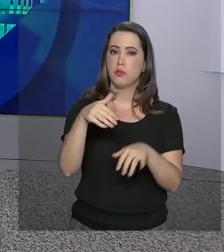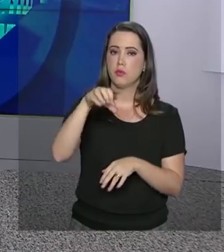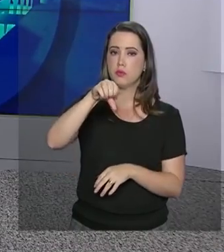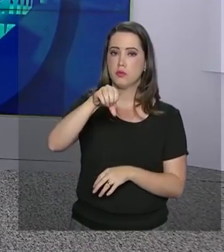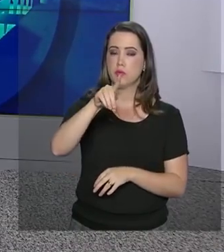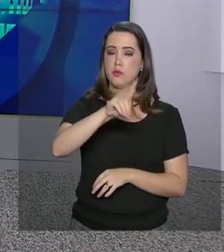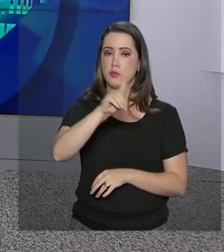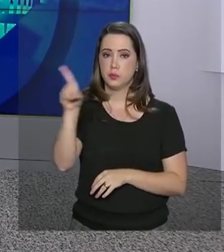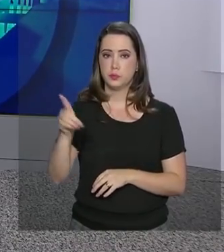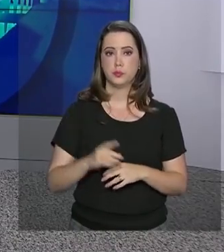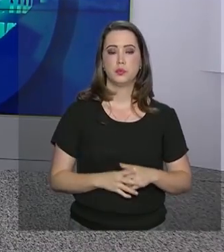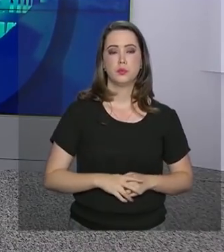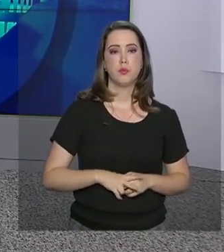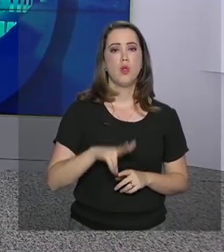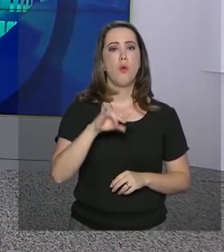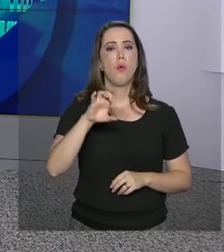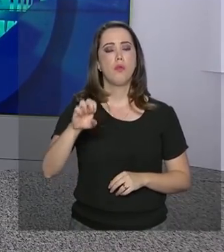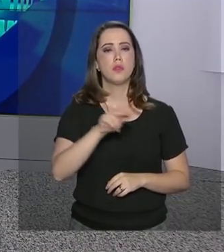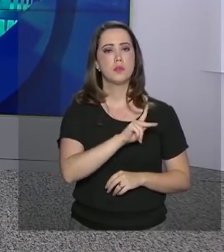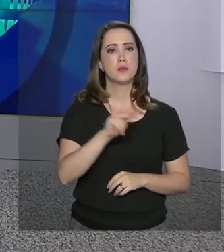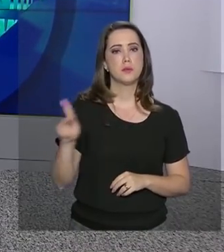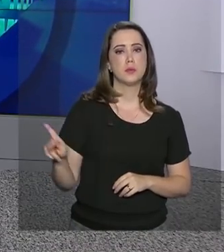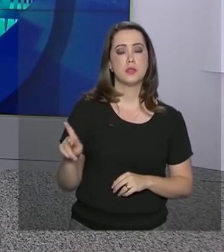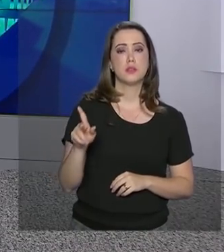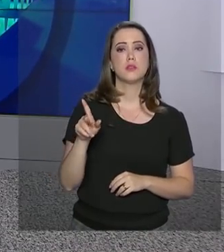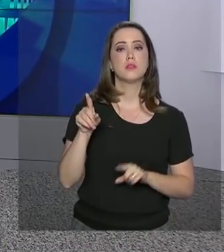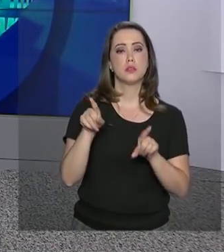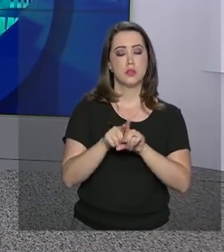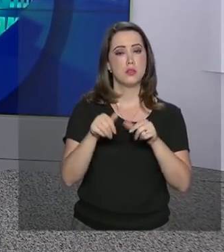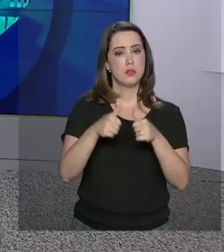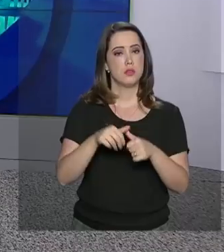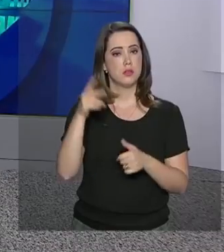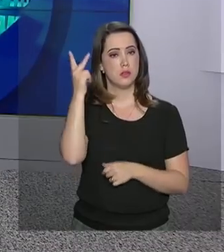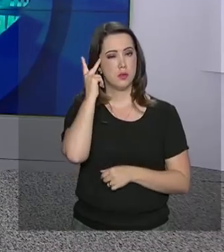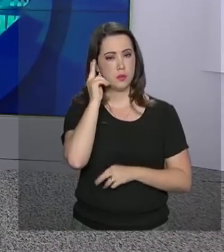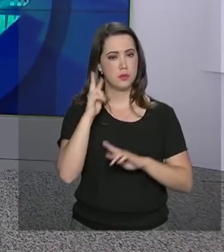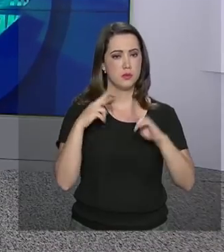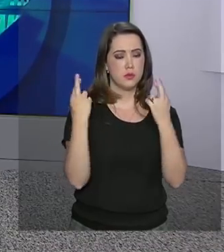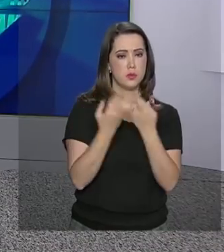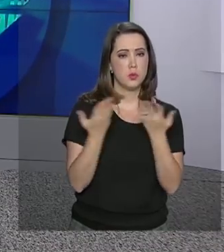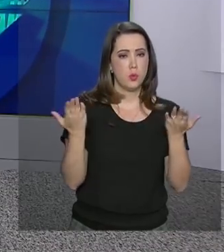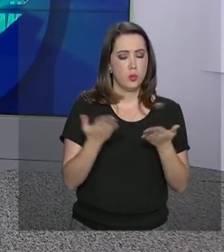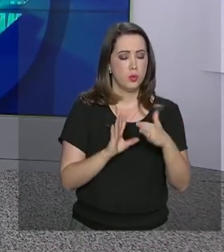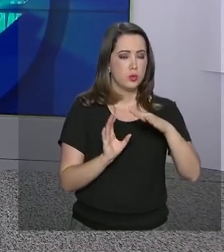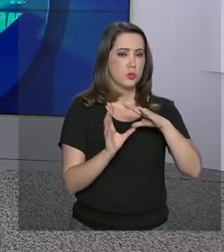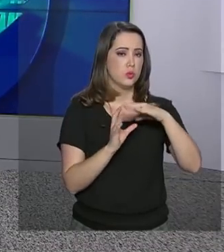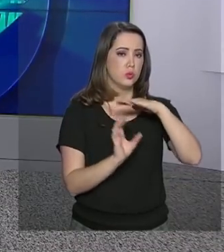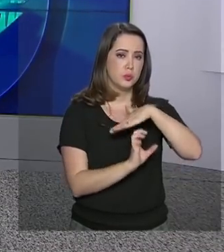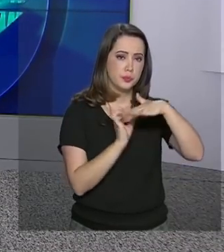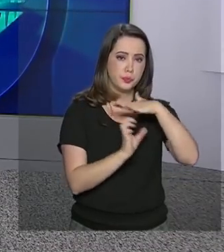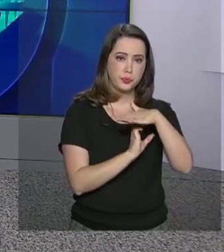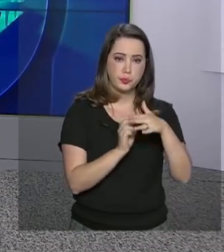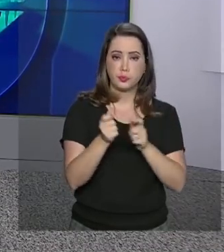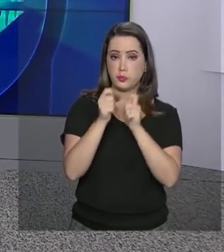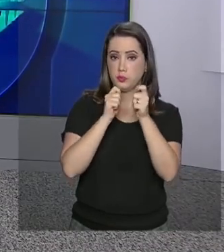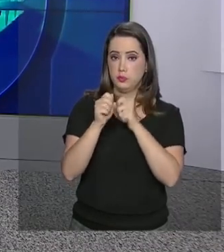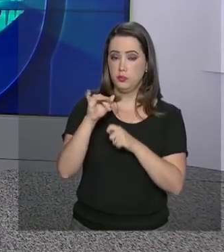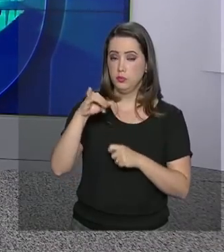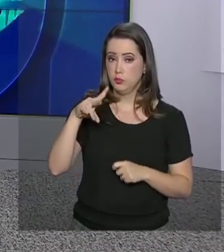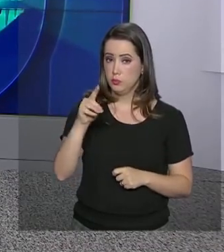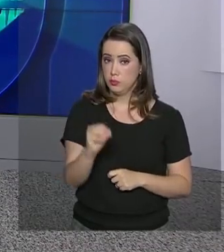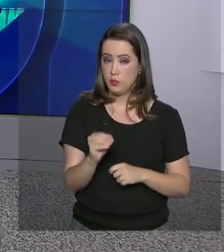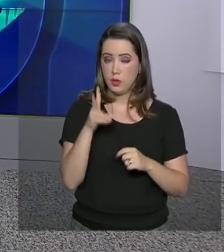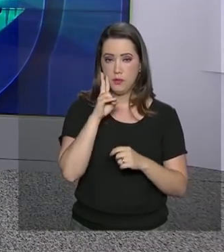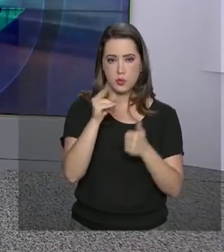O vice-presidente Hamilton Mourão está em São Paulo e se reuniu hoje com empresários. O repórter Ricardo Ferraz acompanhou